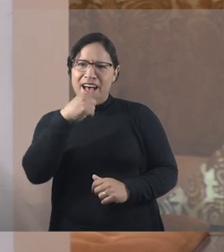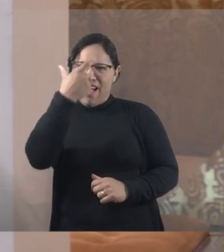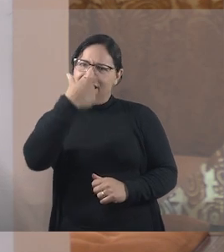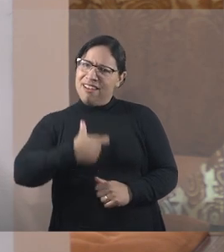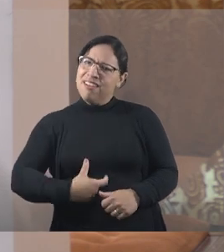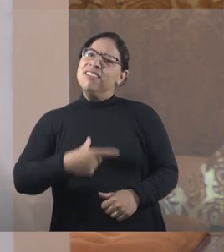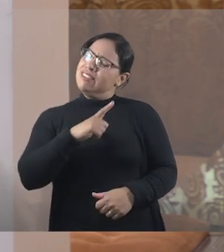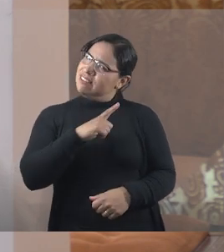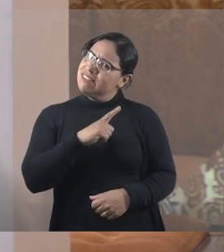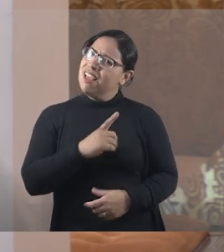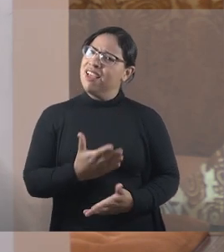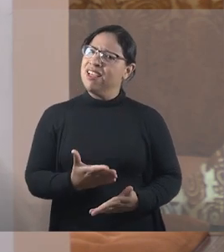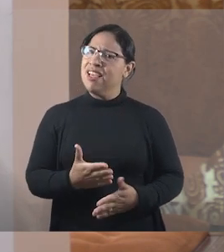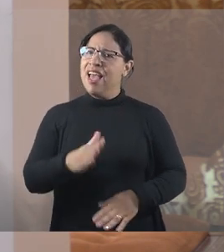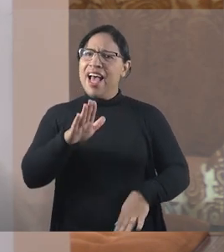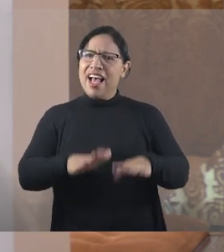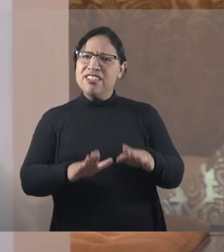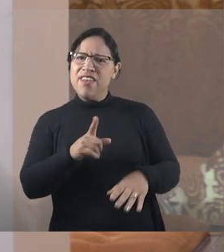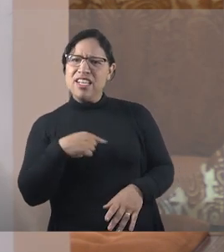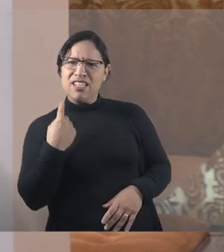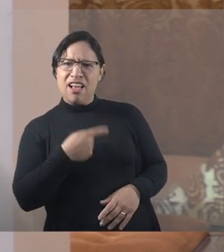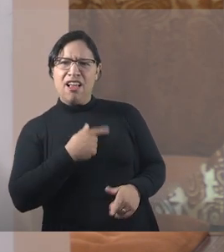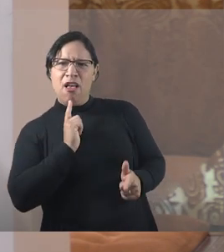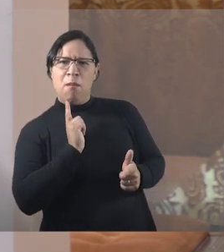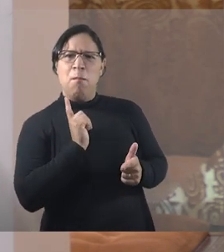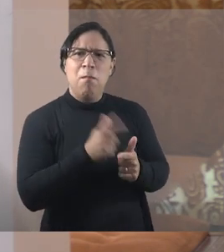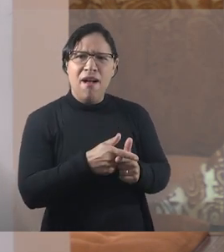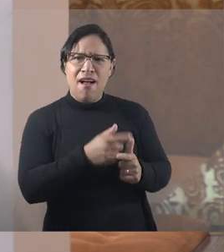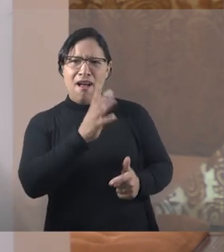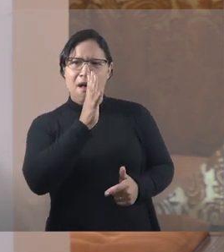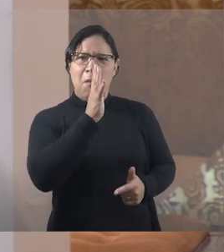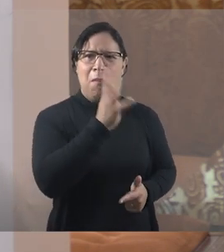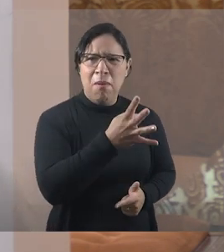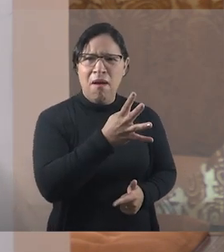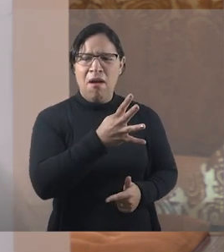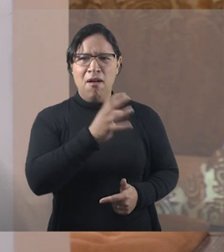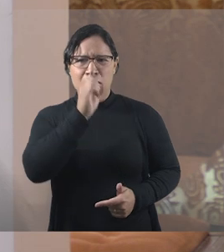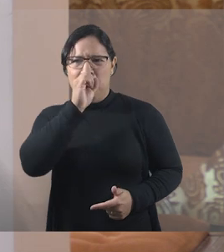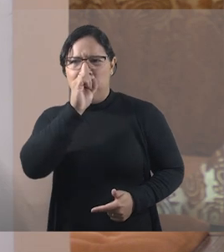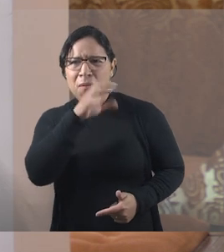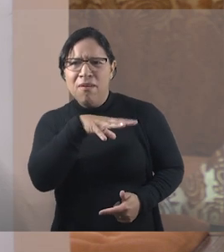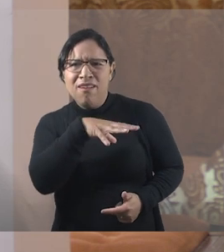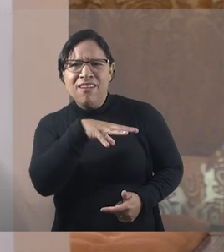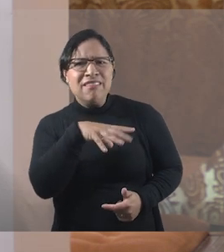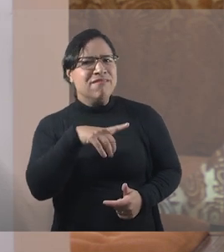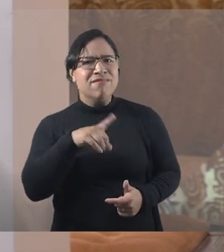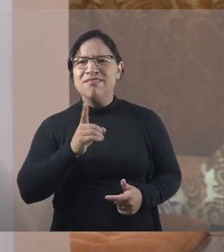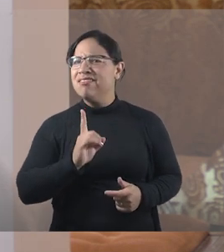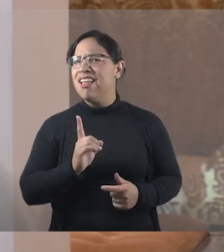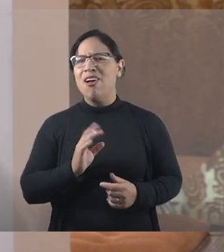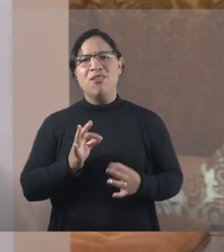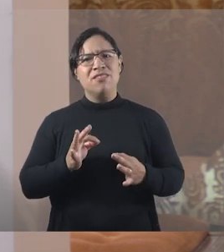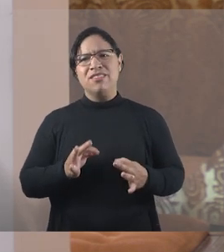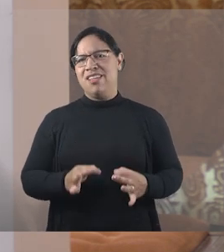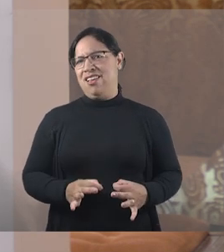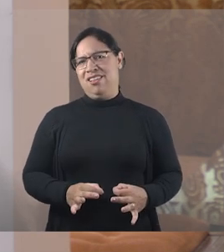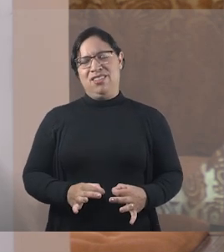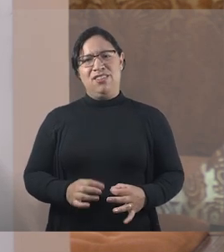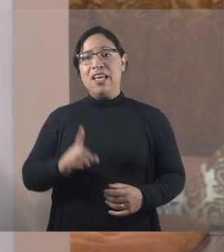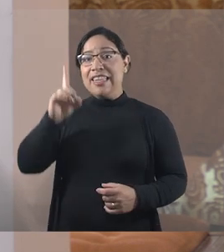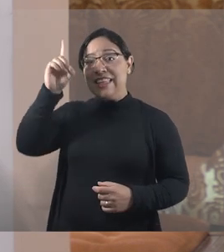pessoas e damos a elas penas maiores do que elas merecem. E pode ser que nós também caiamos no erro de penalizar